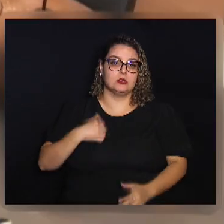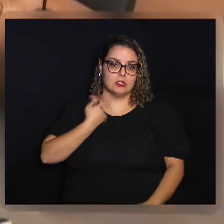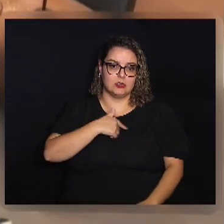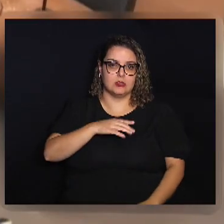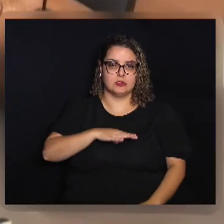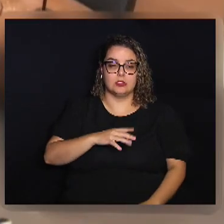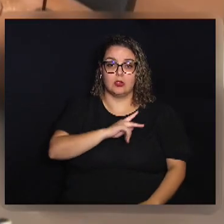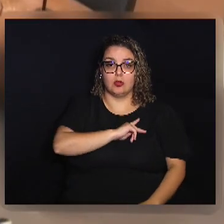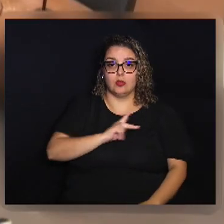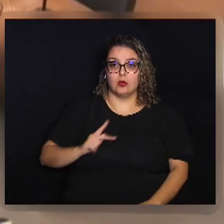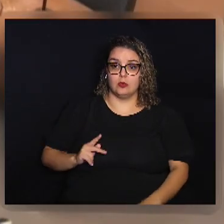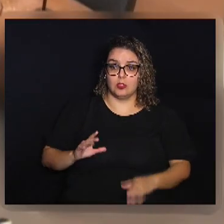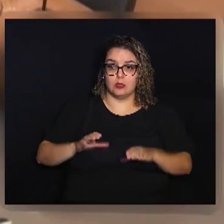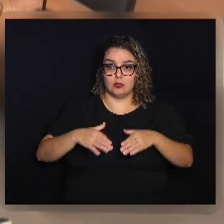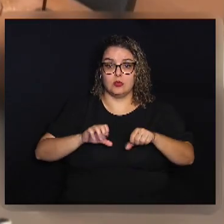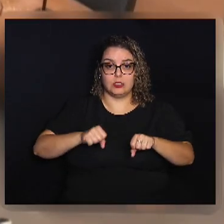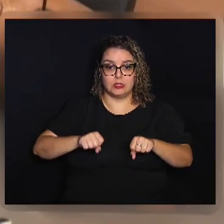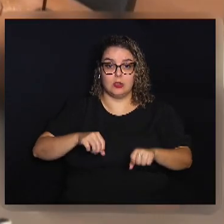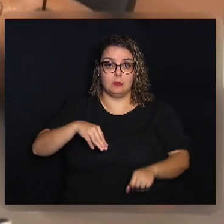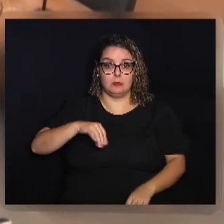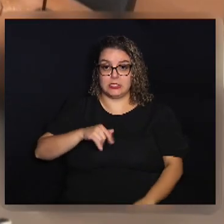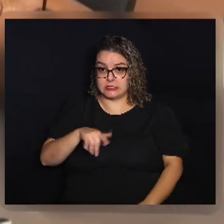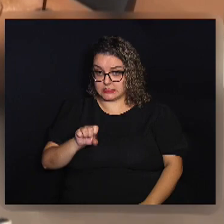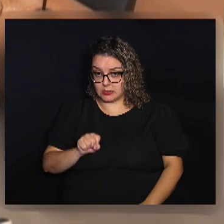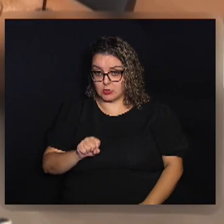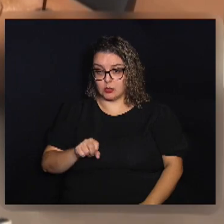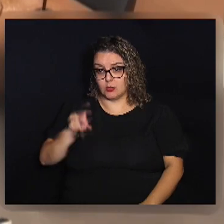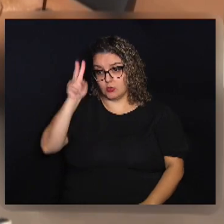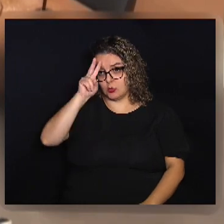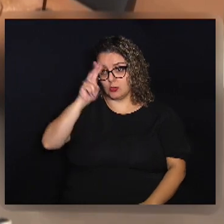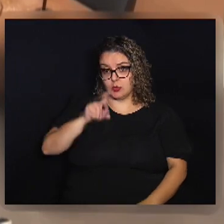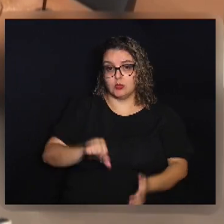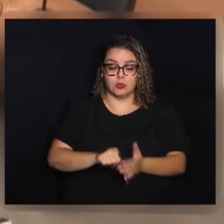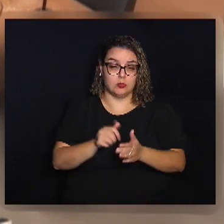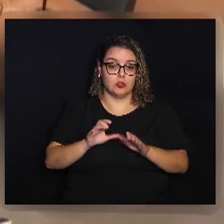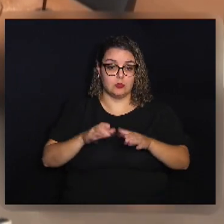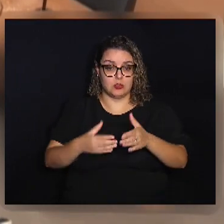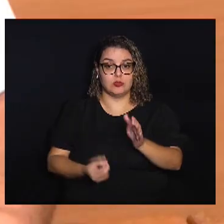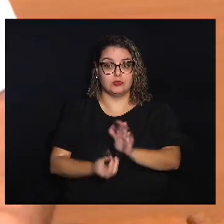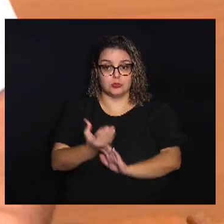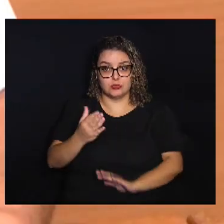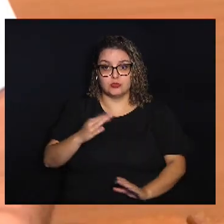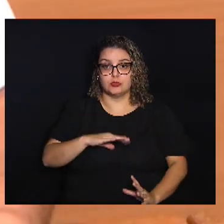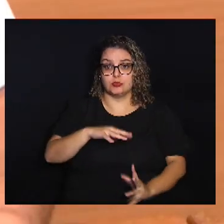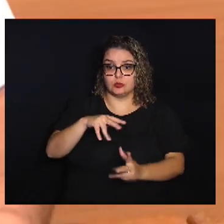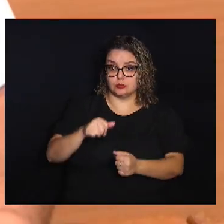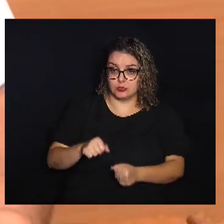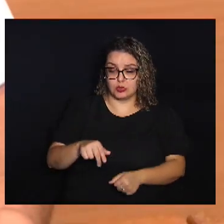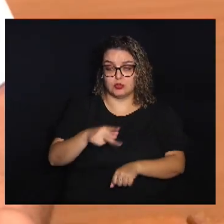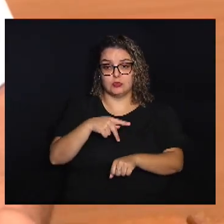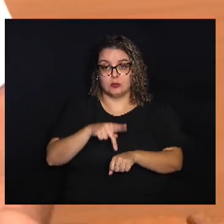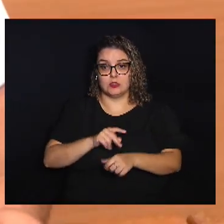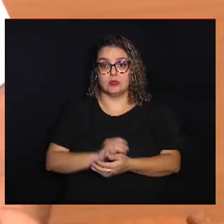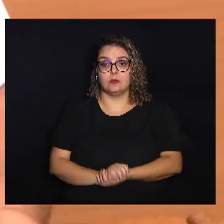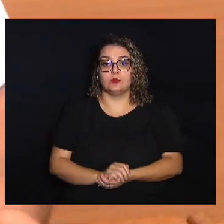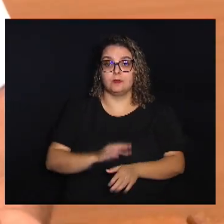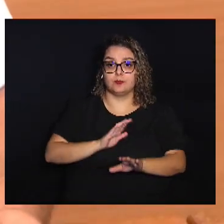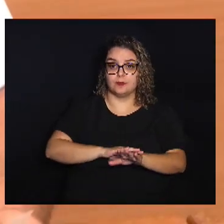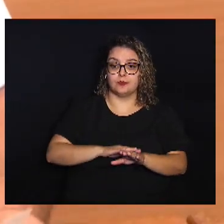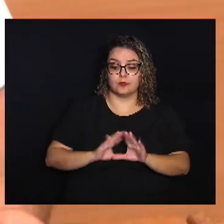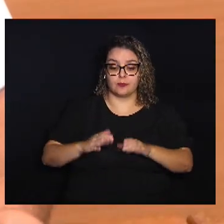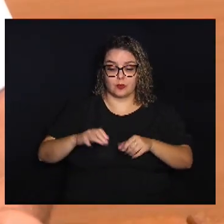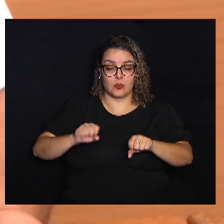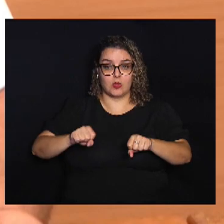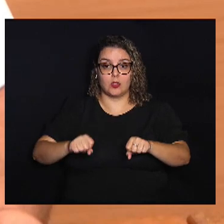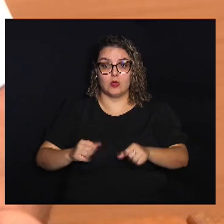O presidente do motoclube Missão Resgatou a história do primeiro grupo Constituído no mundo e no país A atividade dos motoclubes